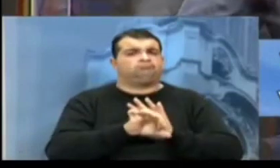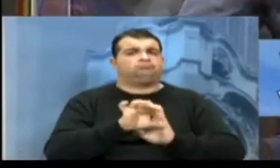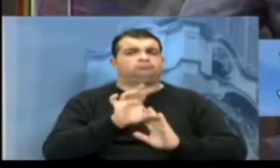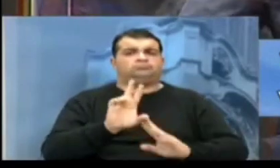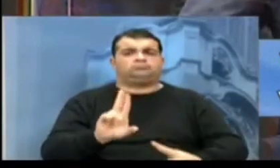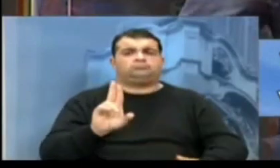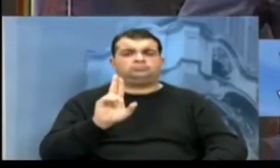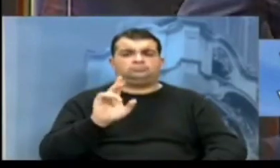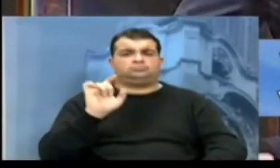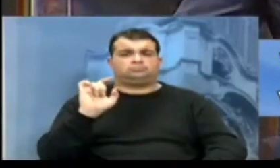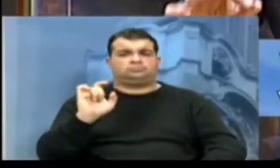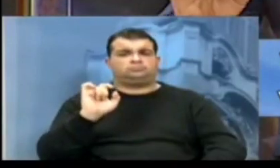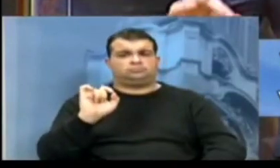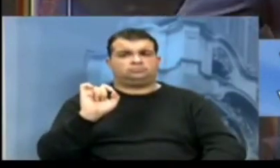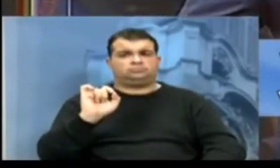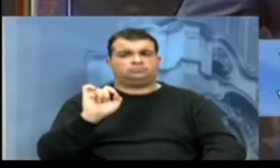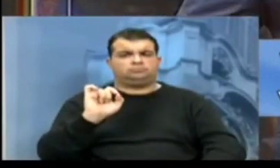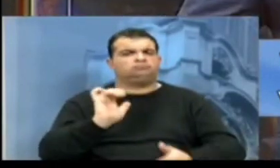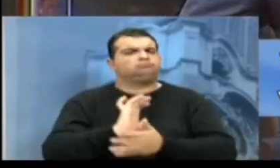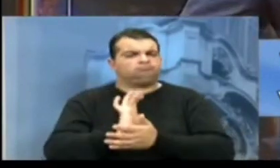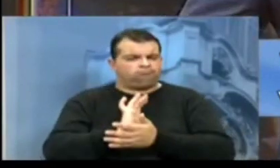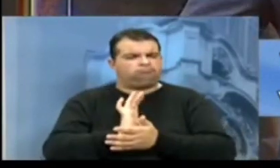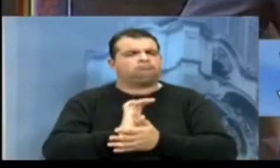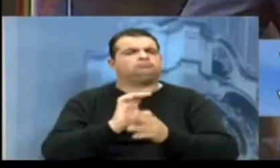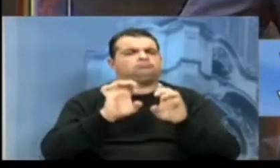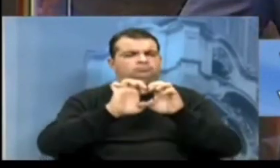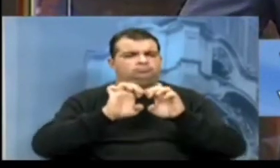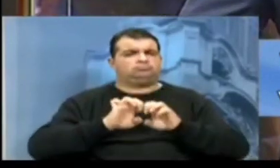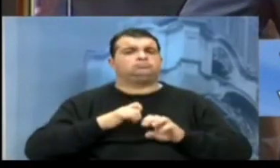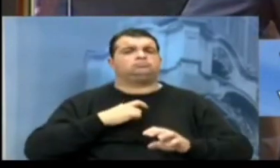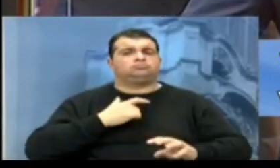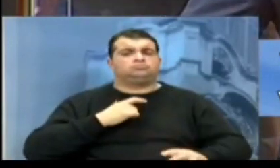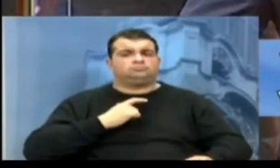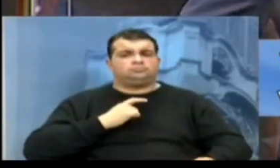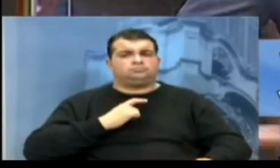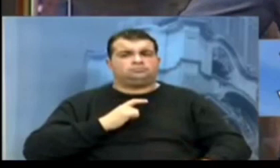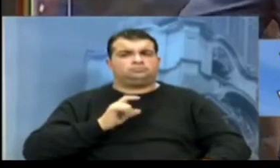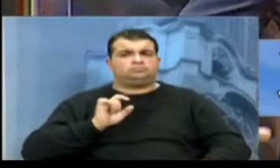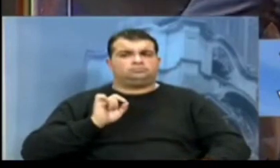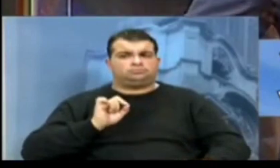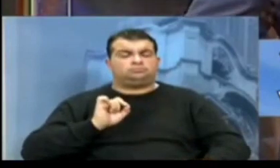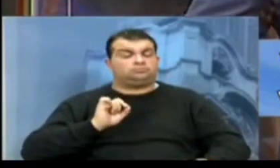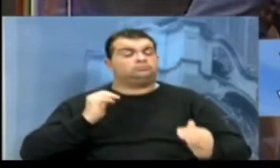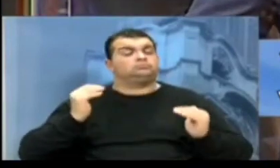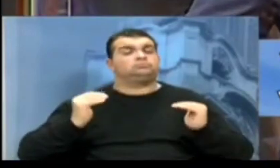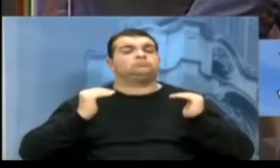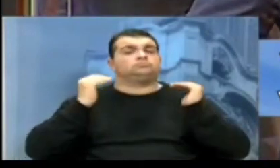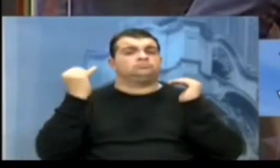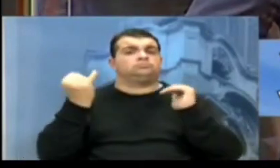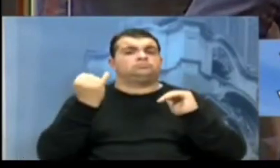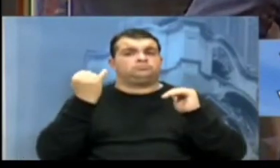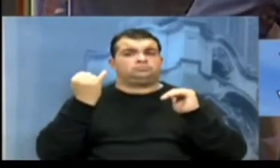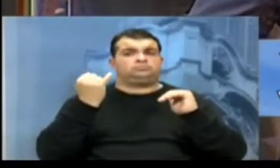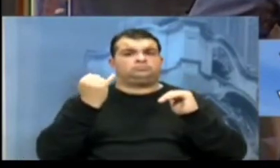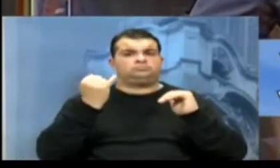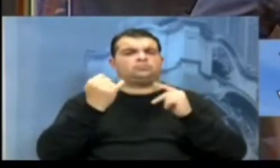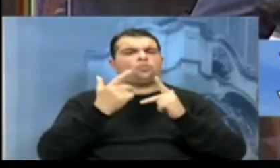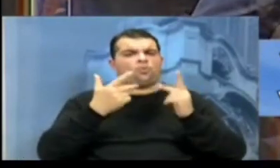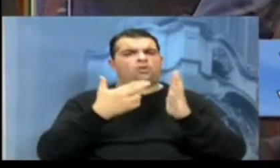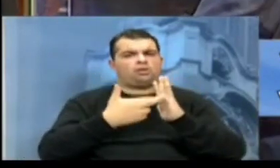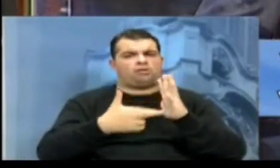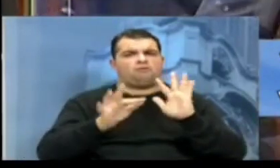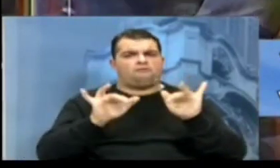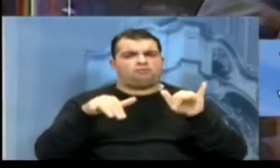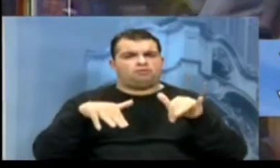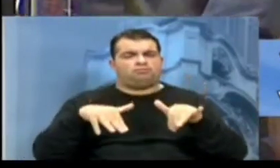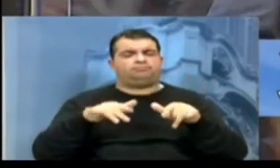o racismo estrutural como fundamentação do relatório final